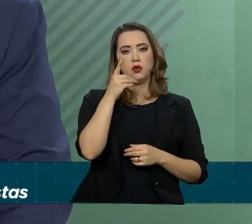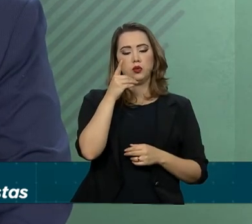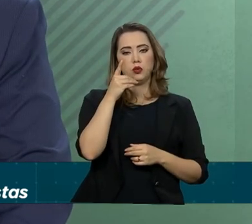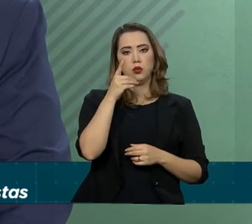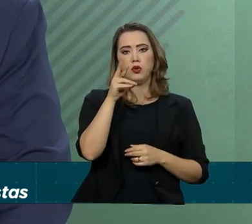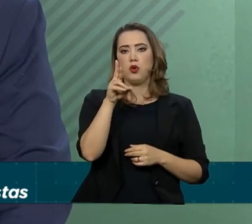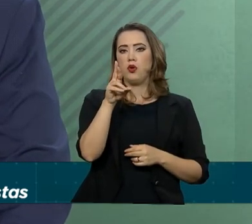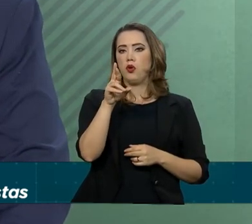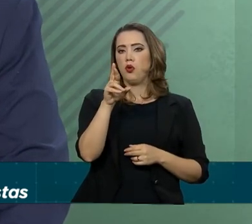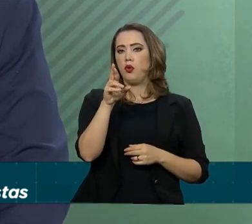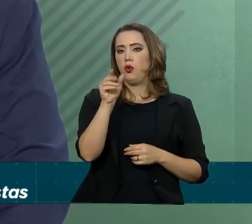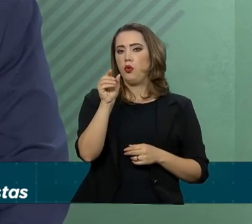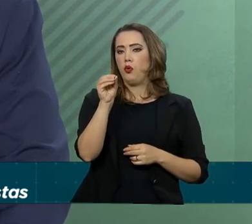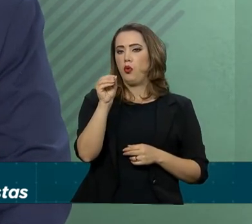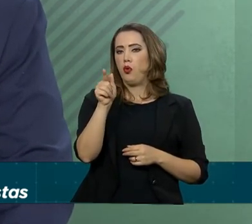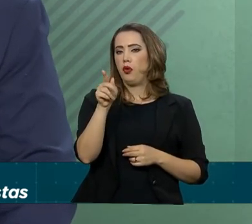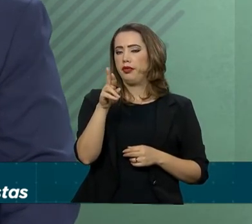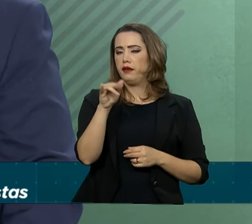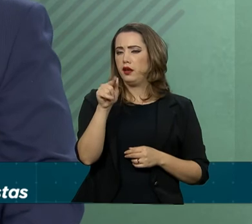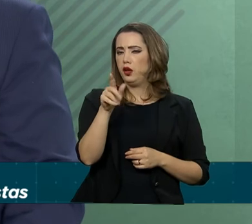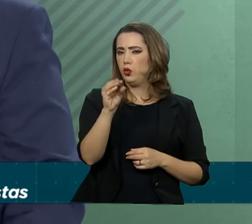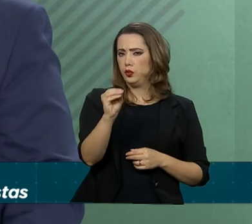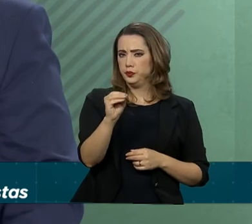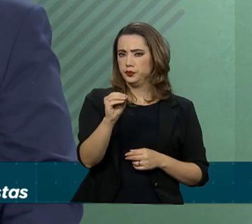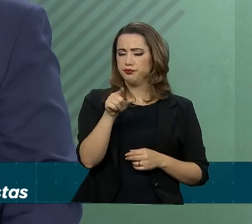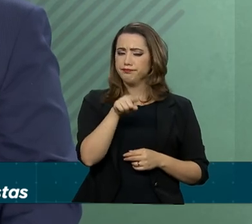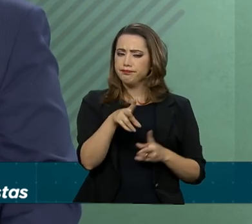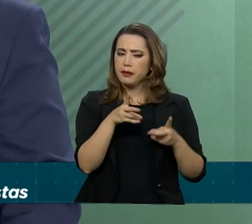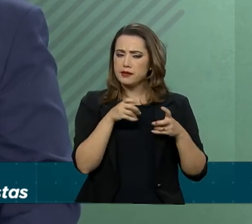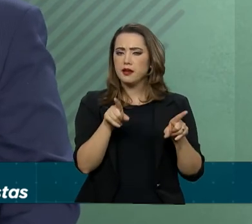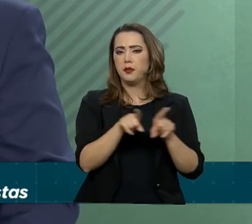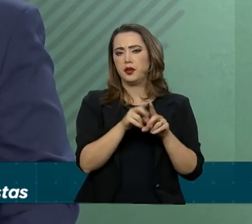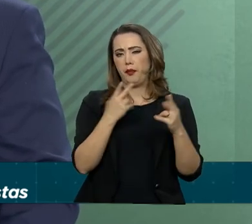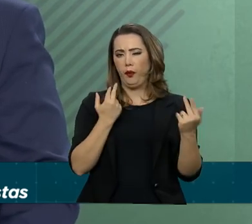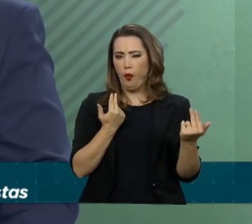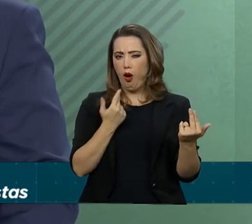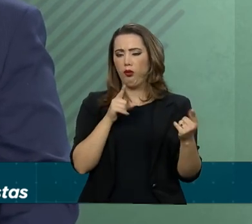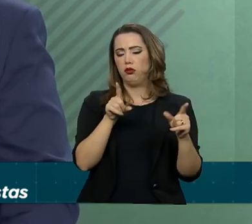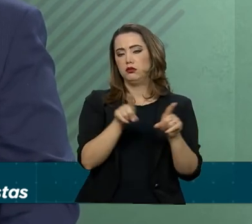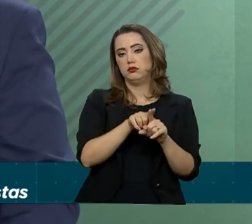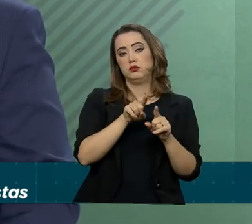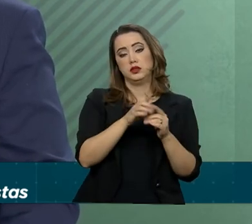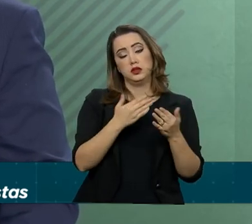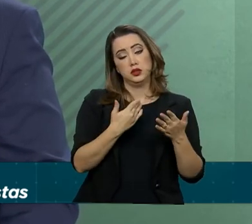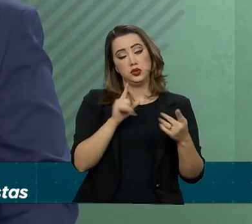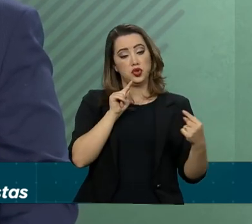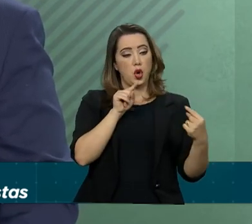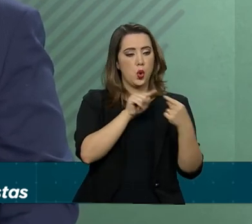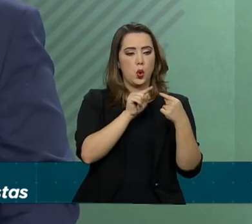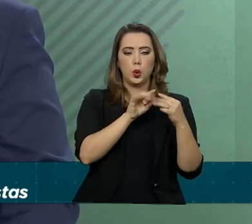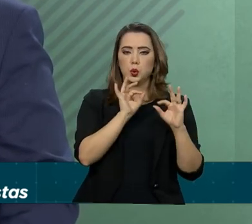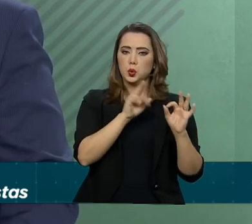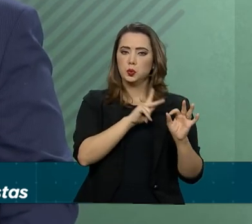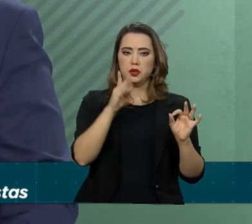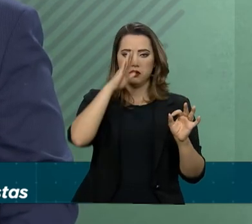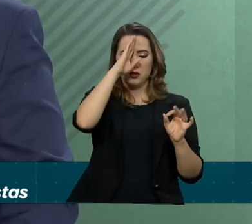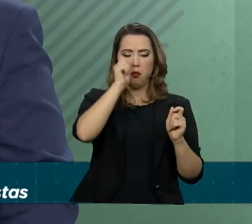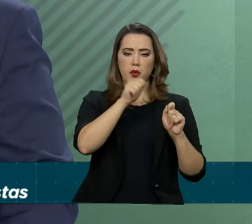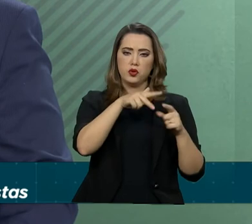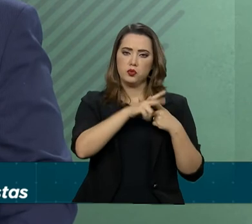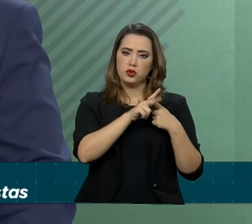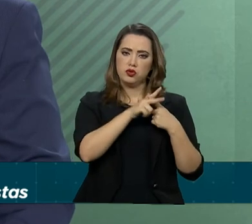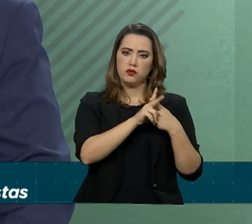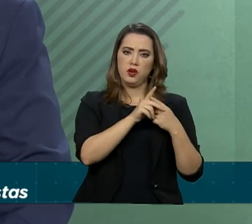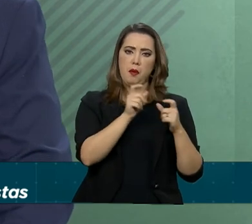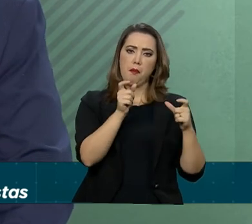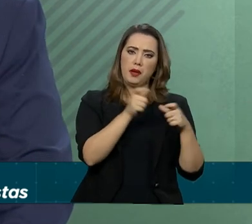entender essas percepções e se assim, a partir desse entendimento, estiver alinhado com o presidente, há de fazer pequenas ou